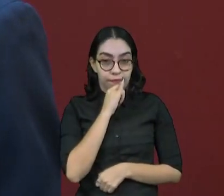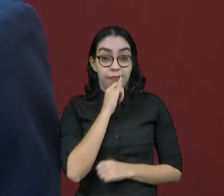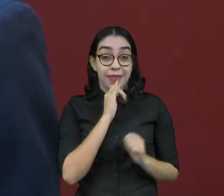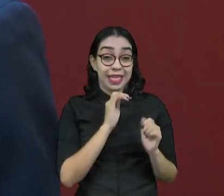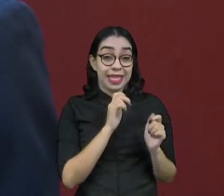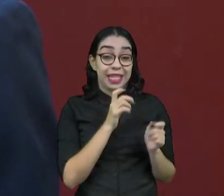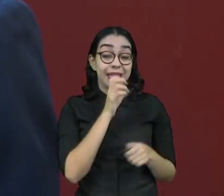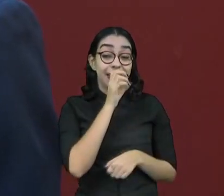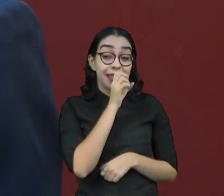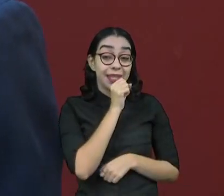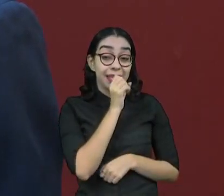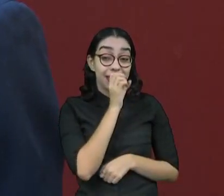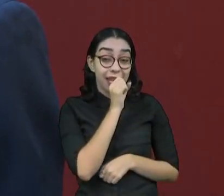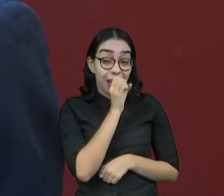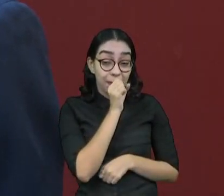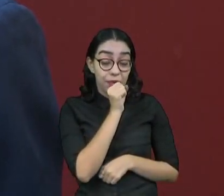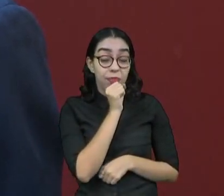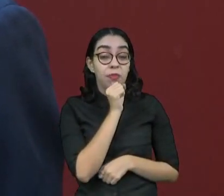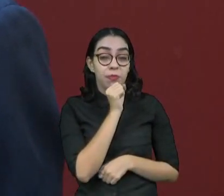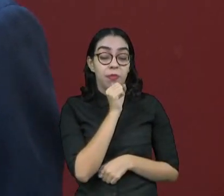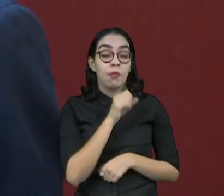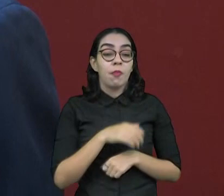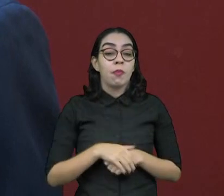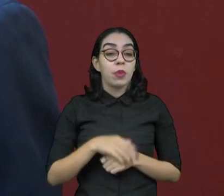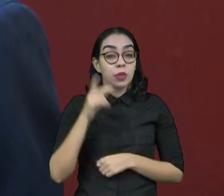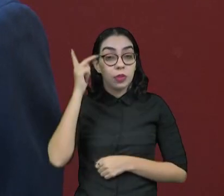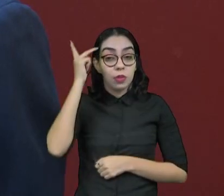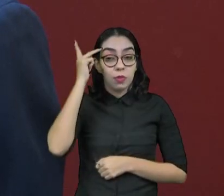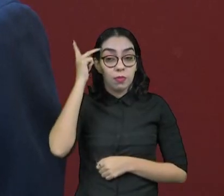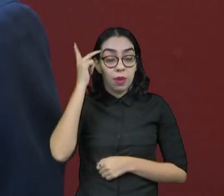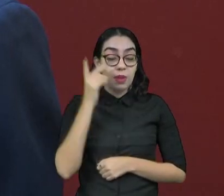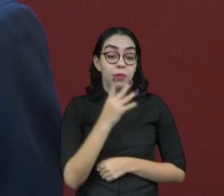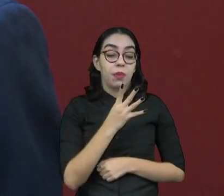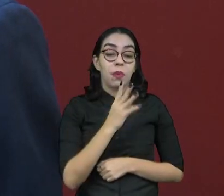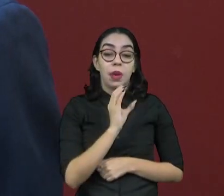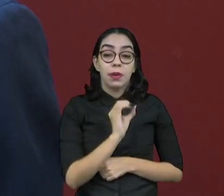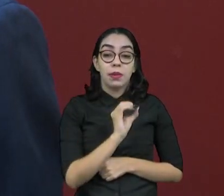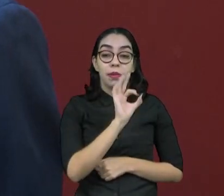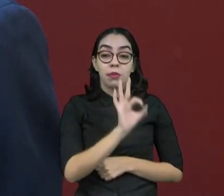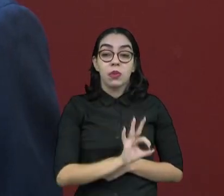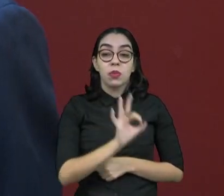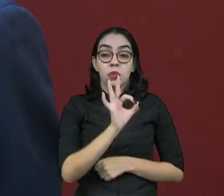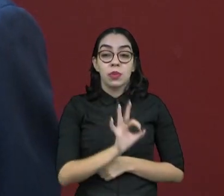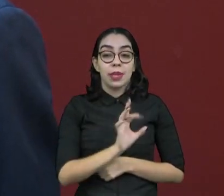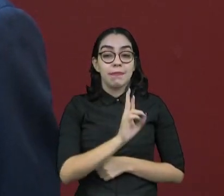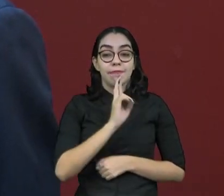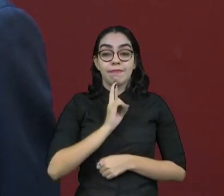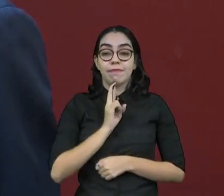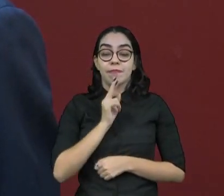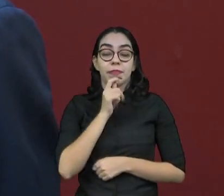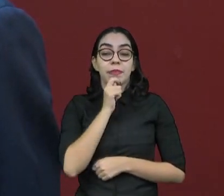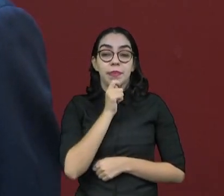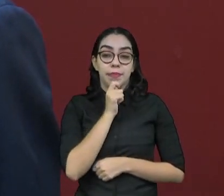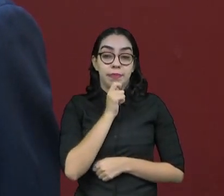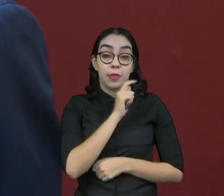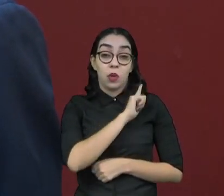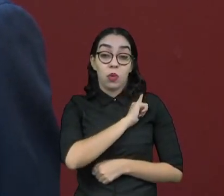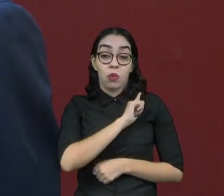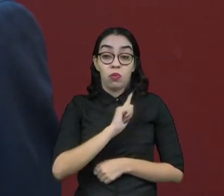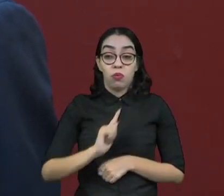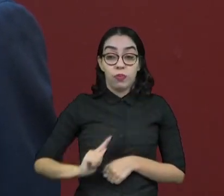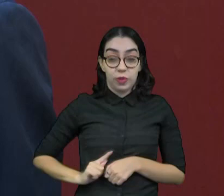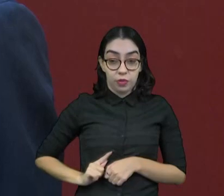divulgadas sábado, um dia antes da eleição, em São Paulo, 40% dos eleitores ainda não sabiam em quem iriam votar para governador. No